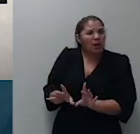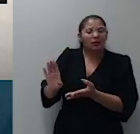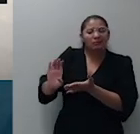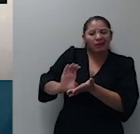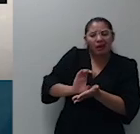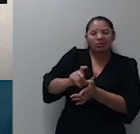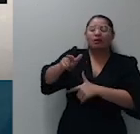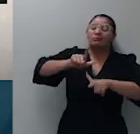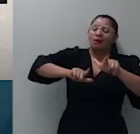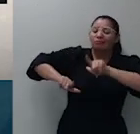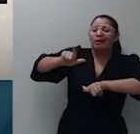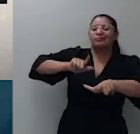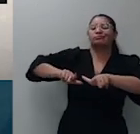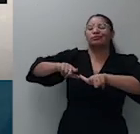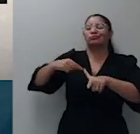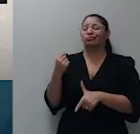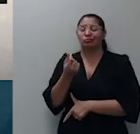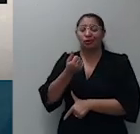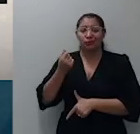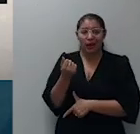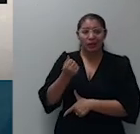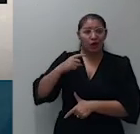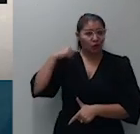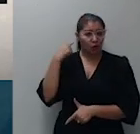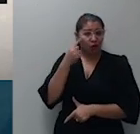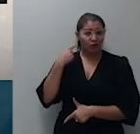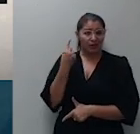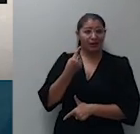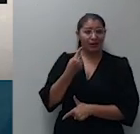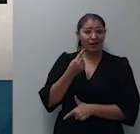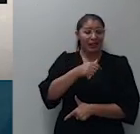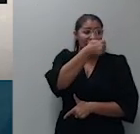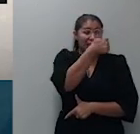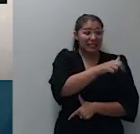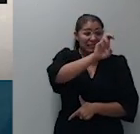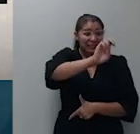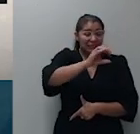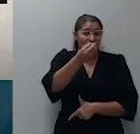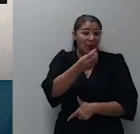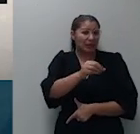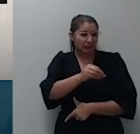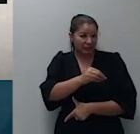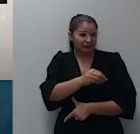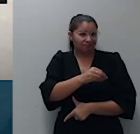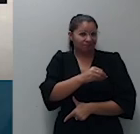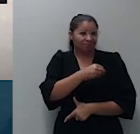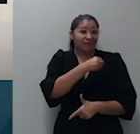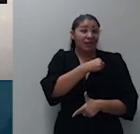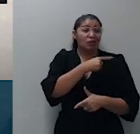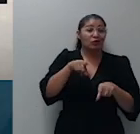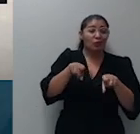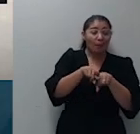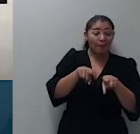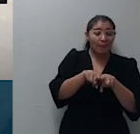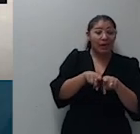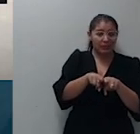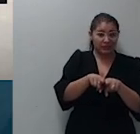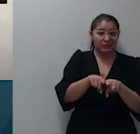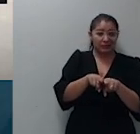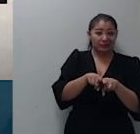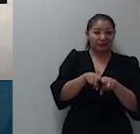e honorários de advogado até 150 salários e os demais serem transformados como quirografários